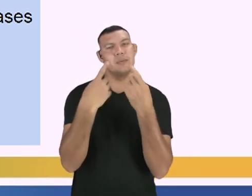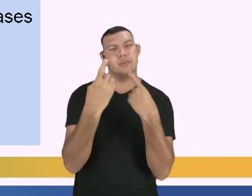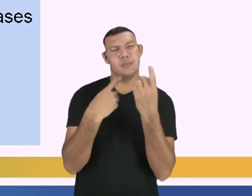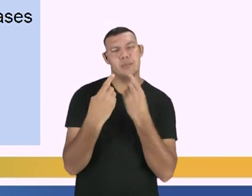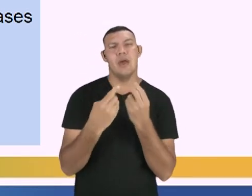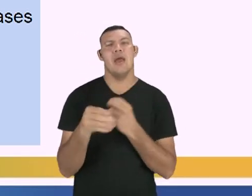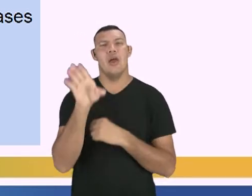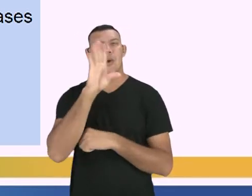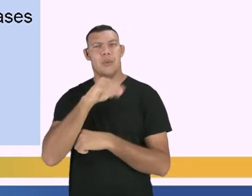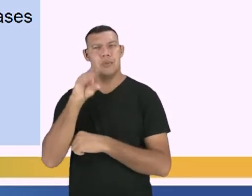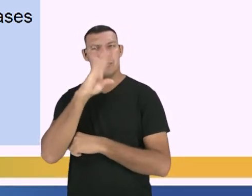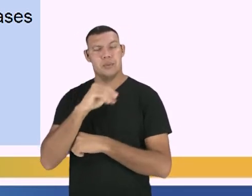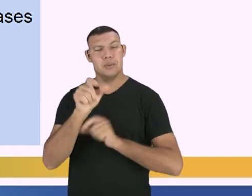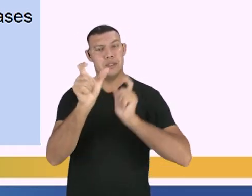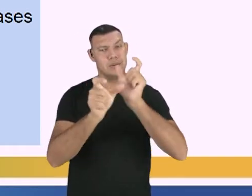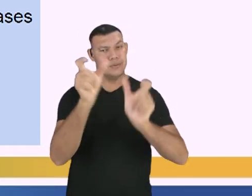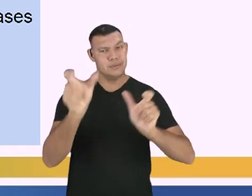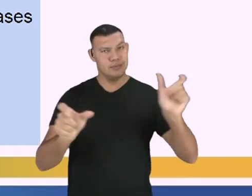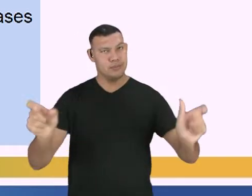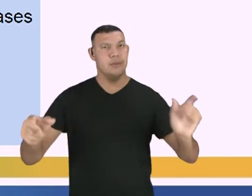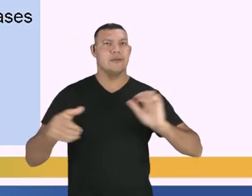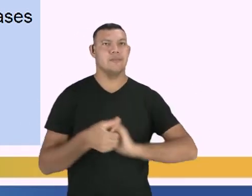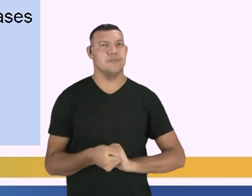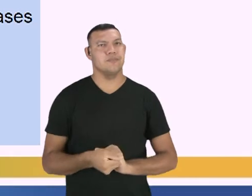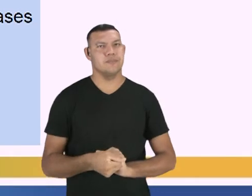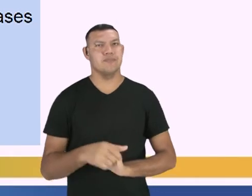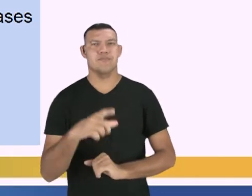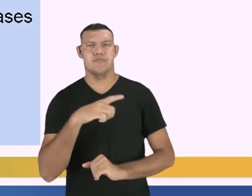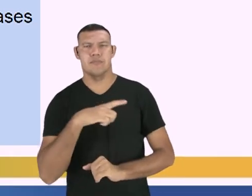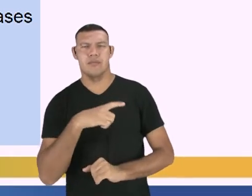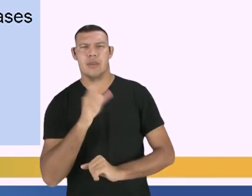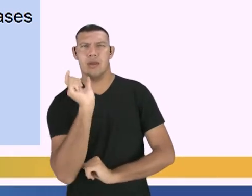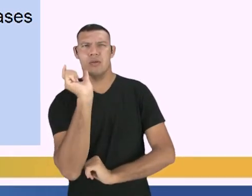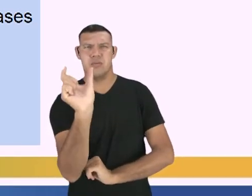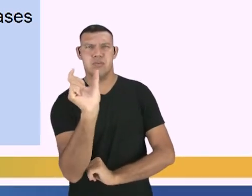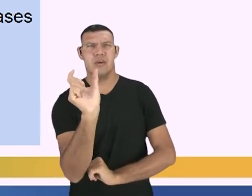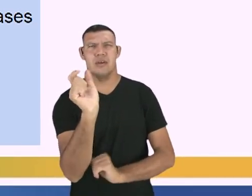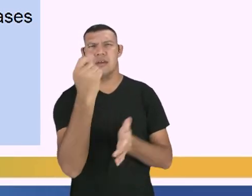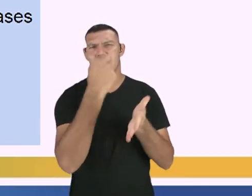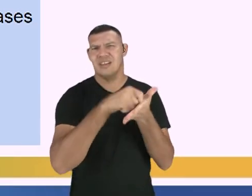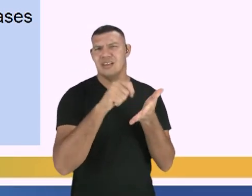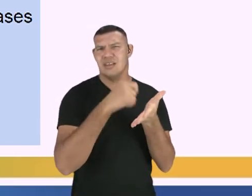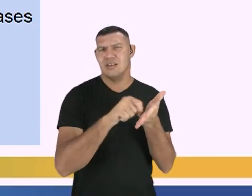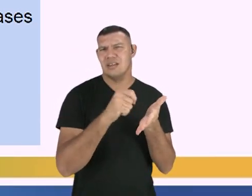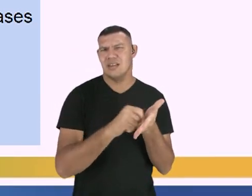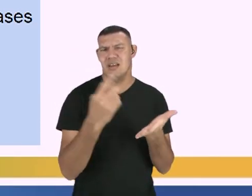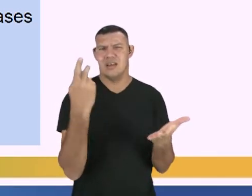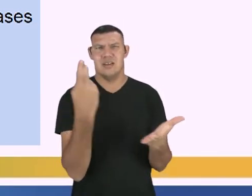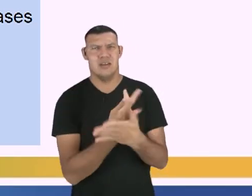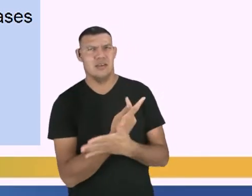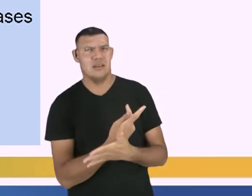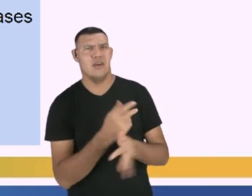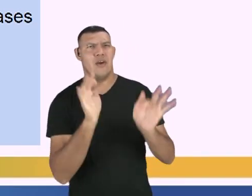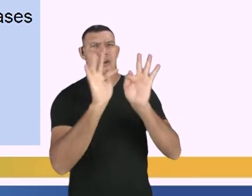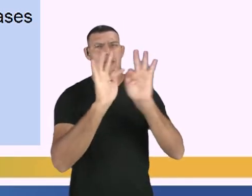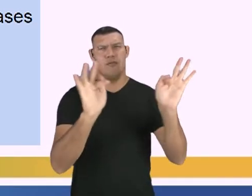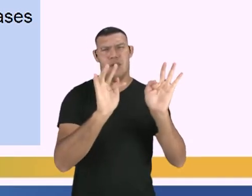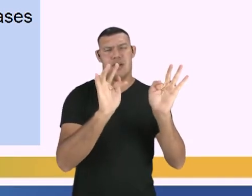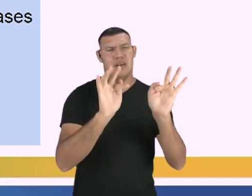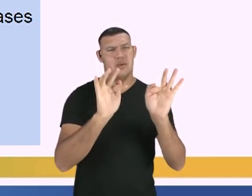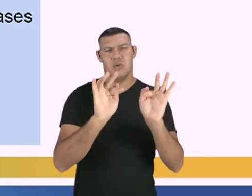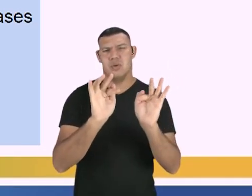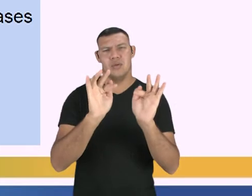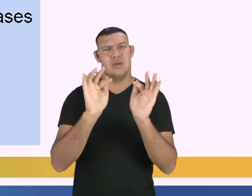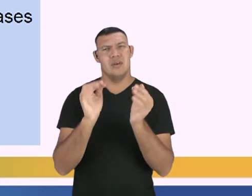marcar a fala do personagem? Contém alguma palavra que não está escrita corretamente? Frases incompletas, erros